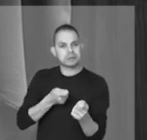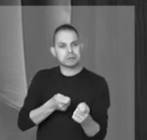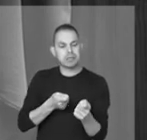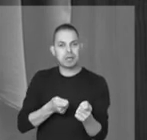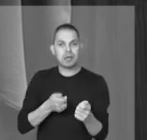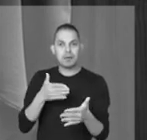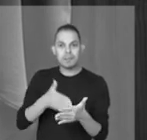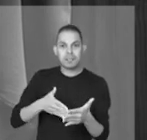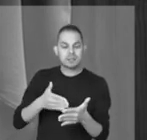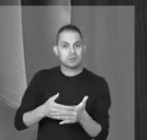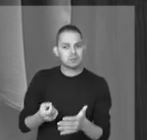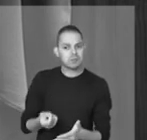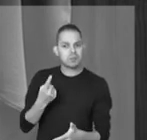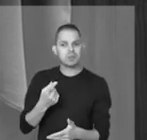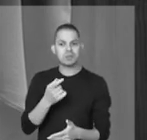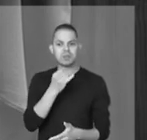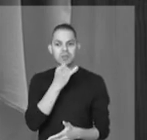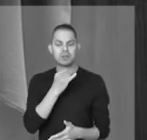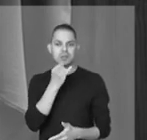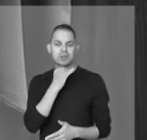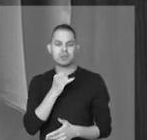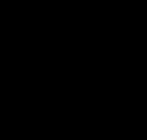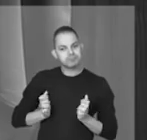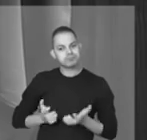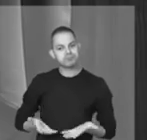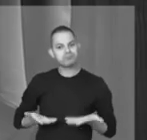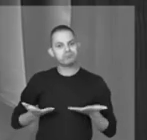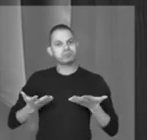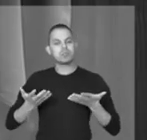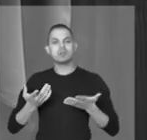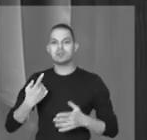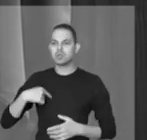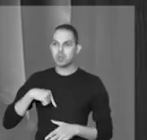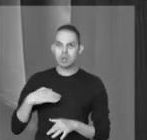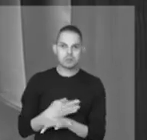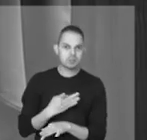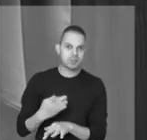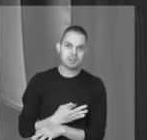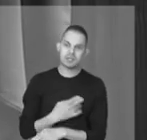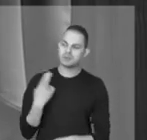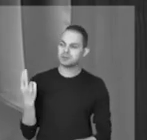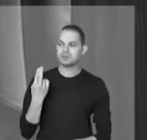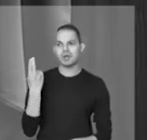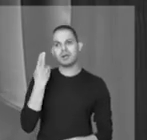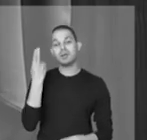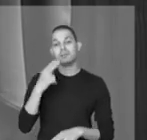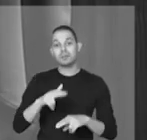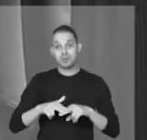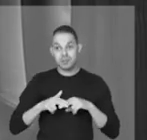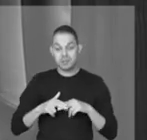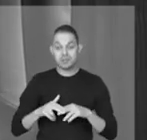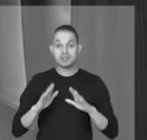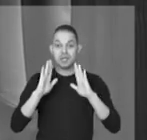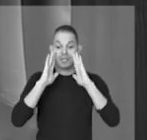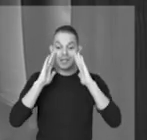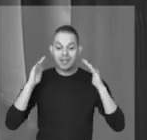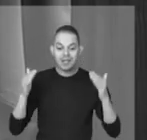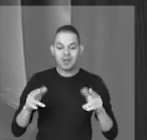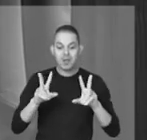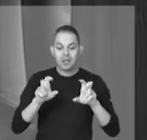pela quebra de laicidade do Estado. Por isso, considero que a nossa pauta é esta.